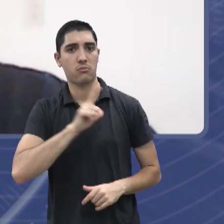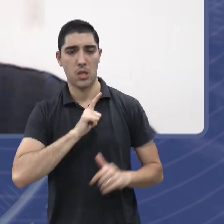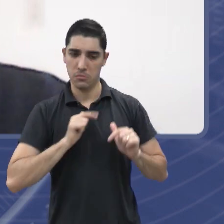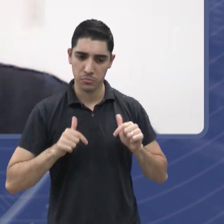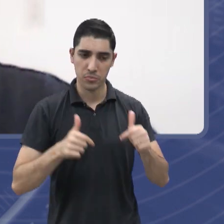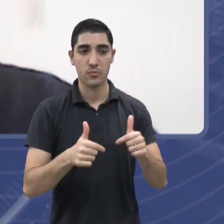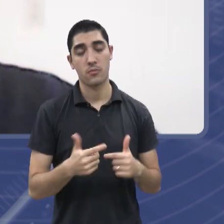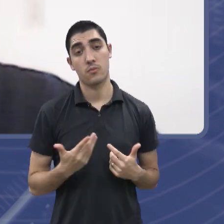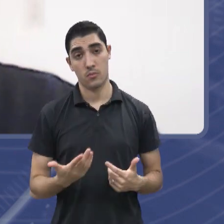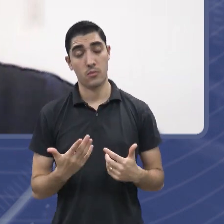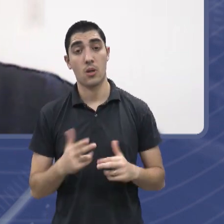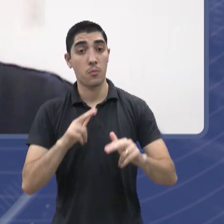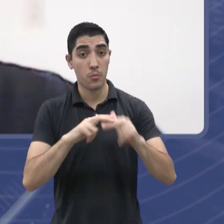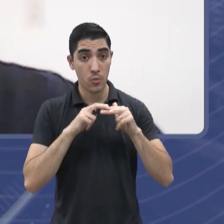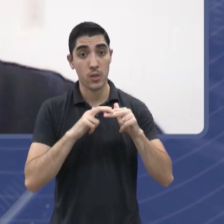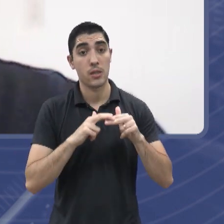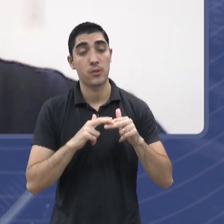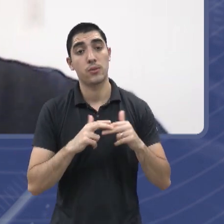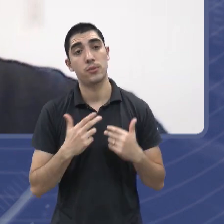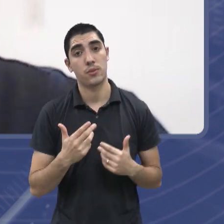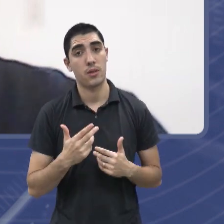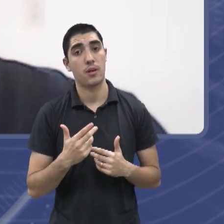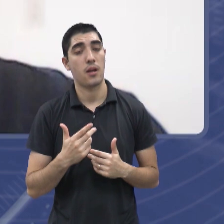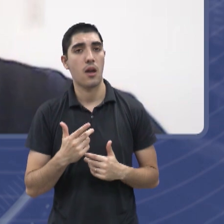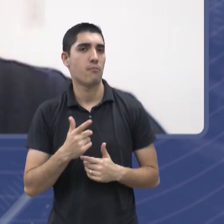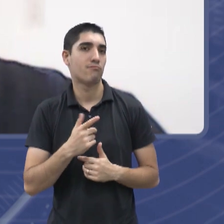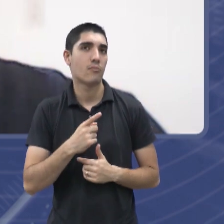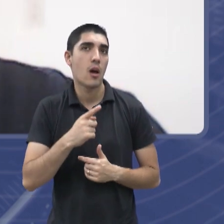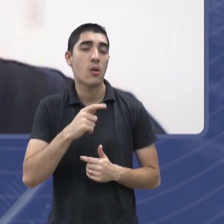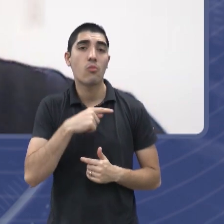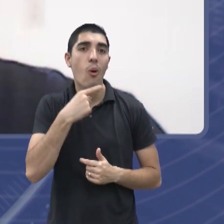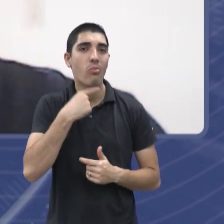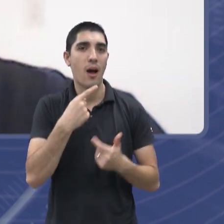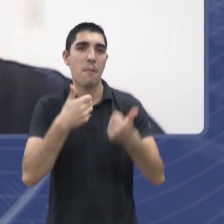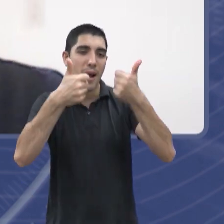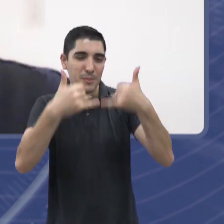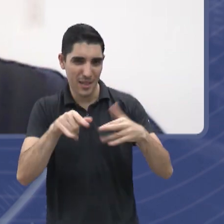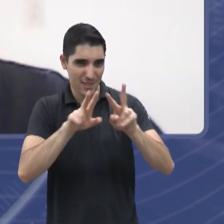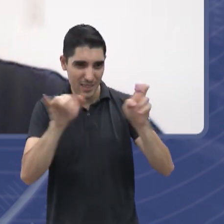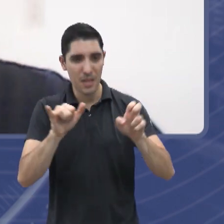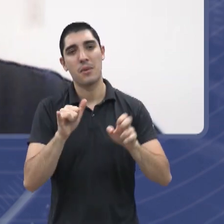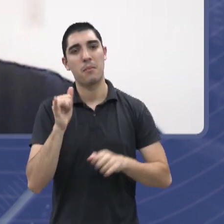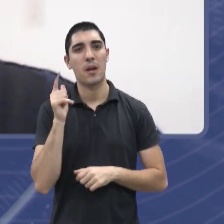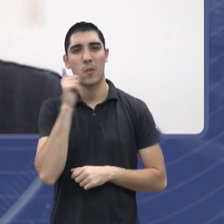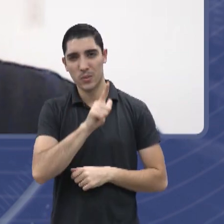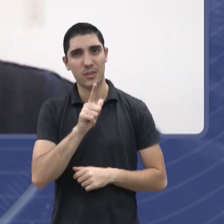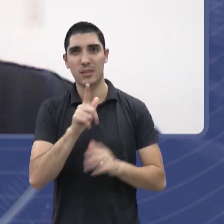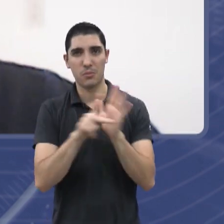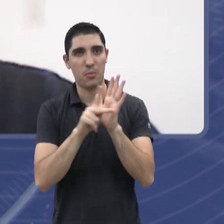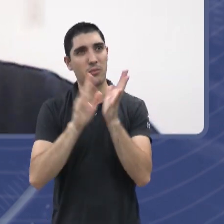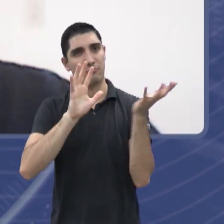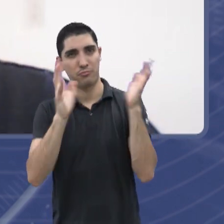não tem como falar sobre as mudanças climáticas, que a gente está vivendo também, então, as ações